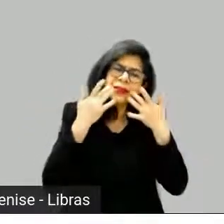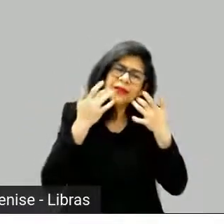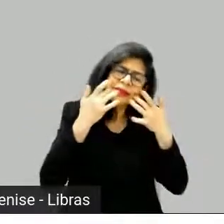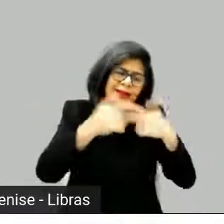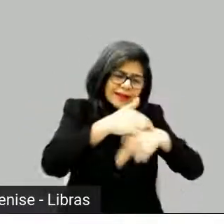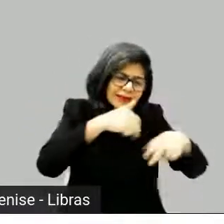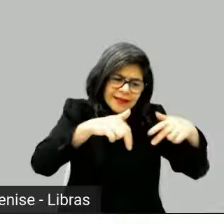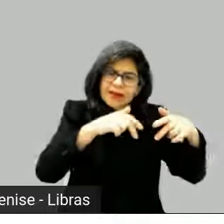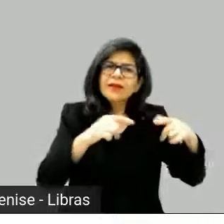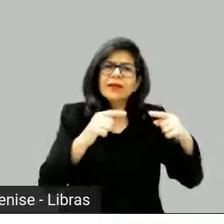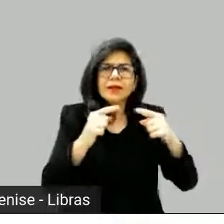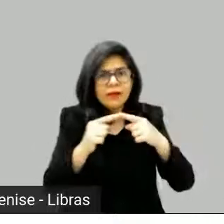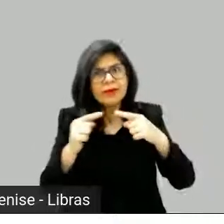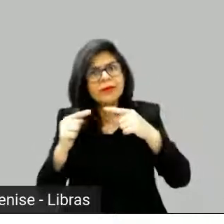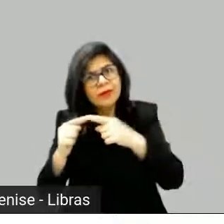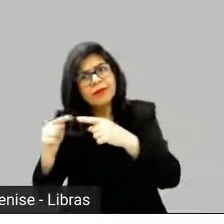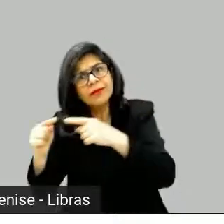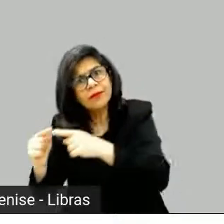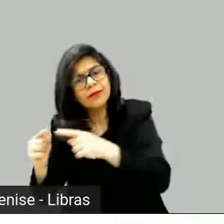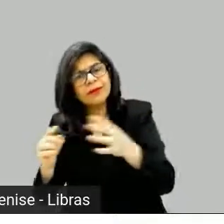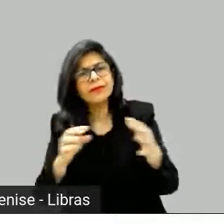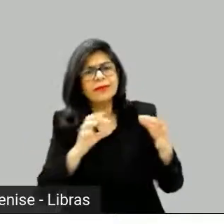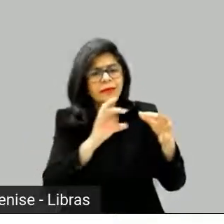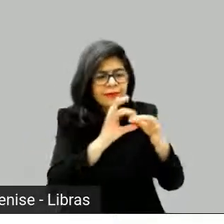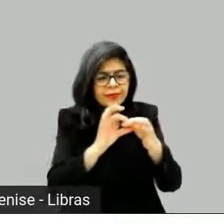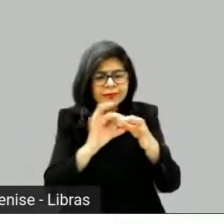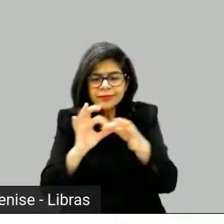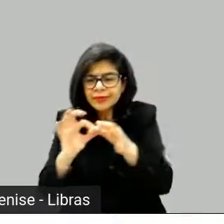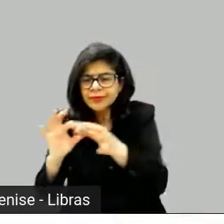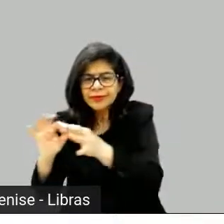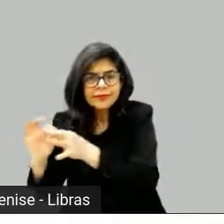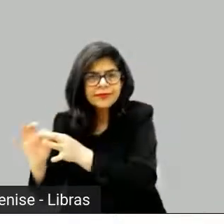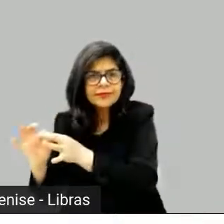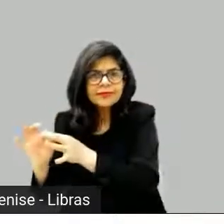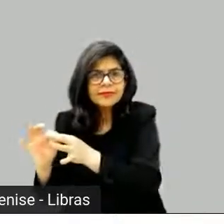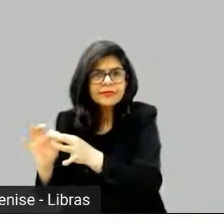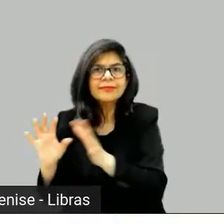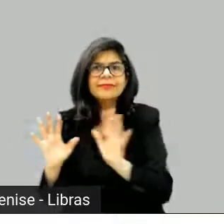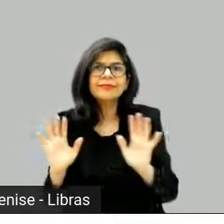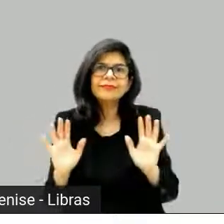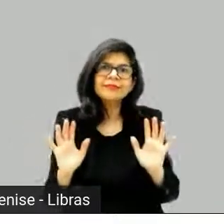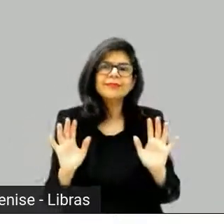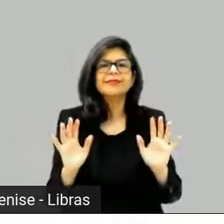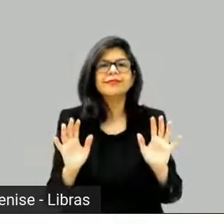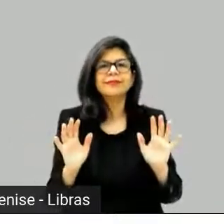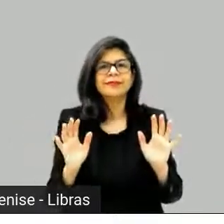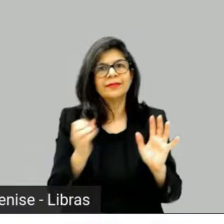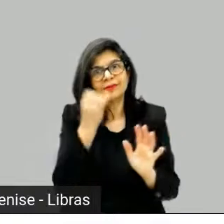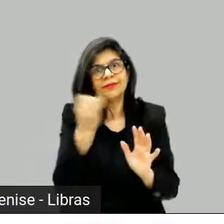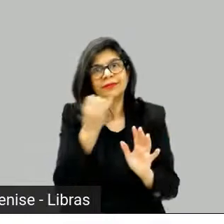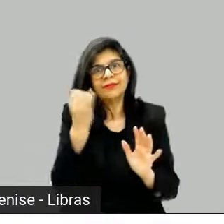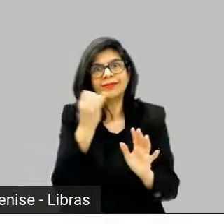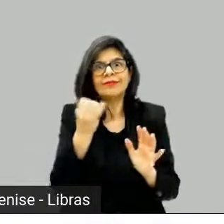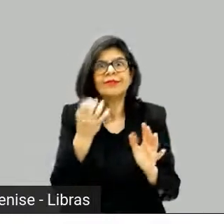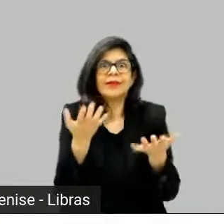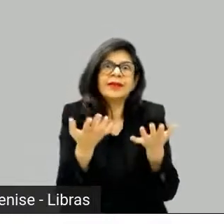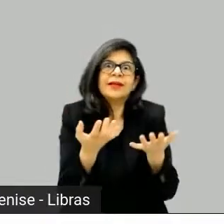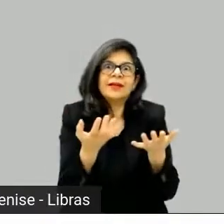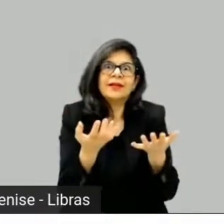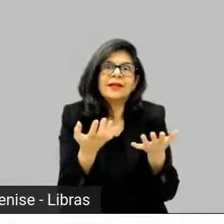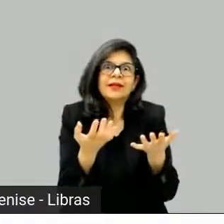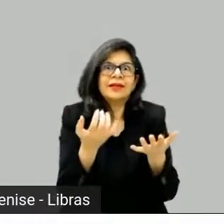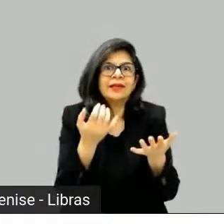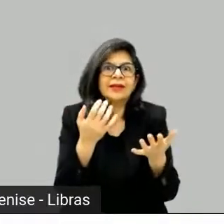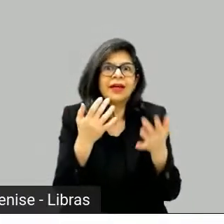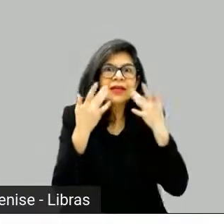Tá, é, poxa, realmente, é diferente. tem que ser garantido, toda a cena tem que ter um gancho. É, então,